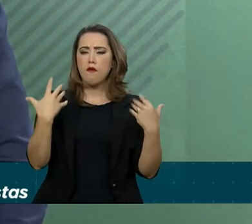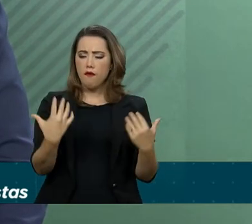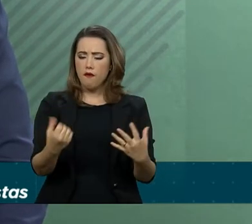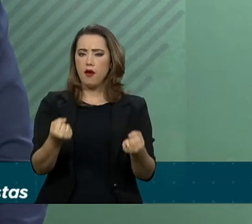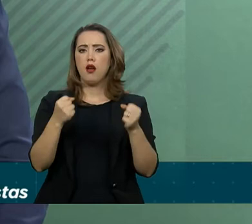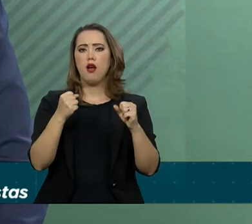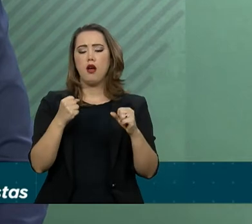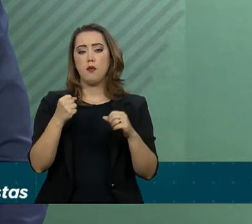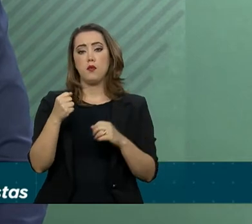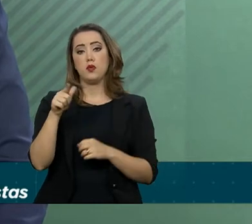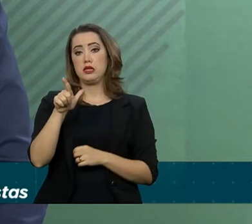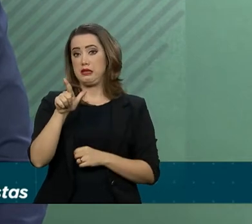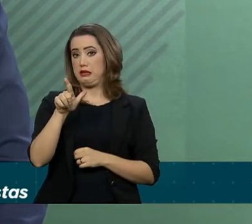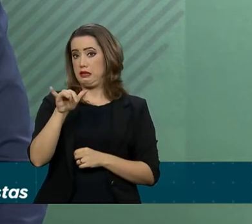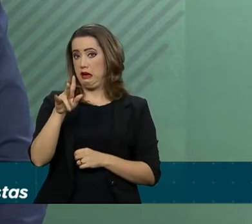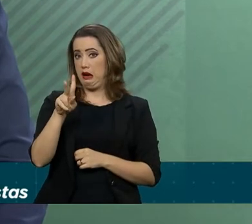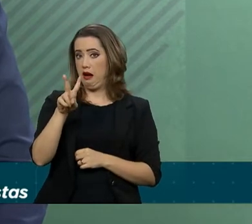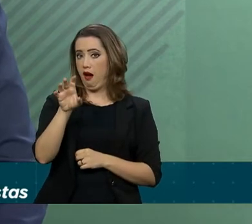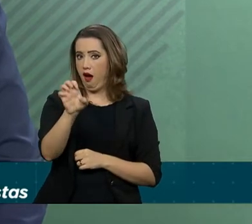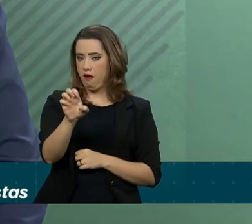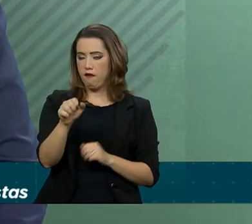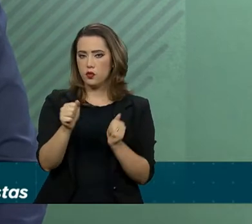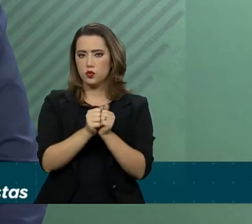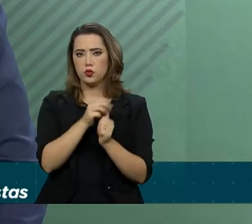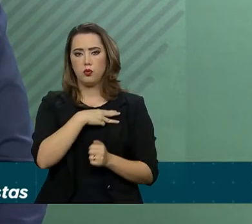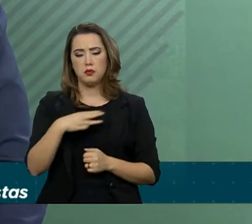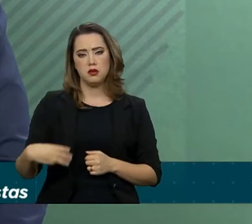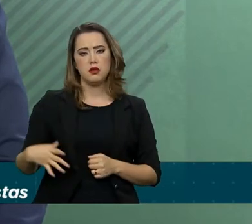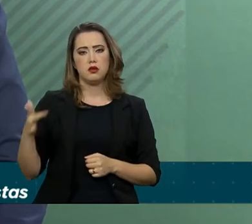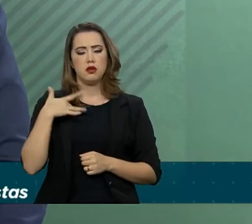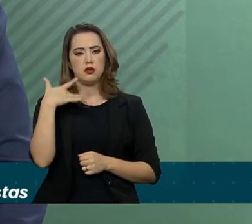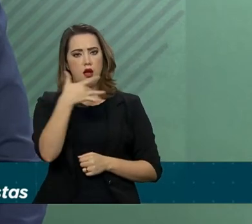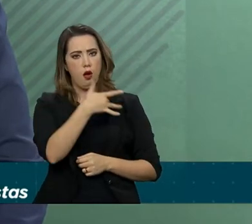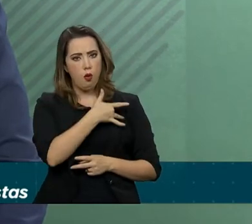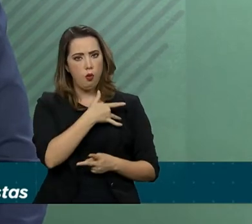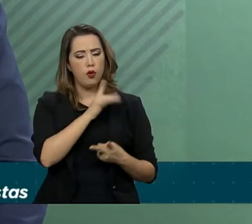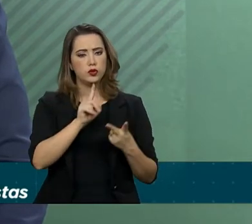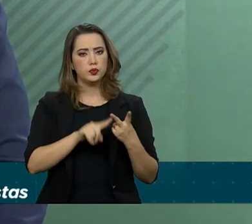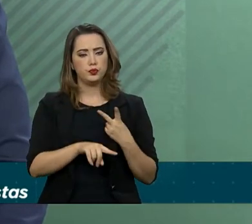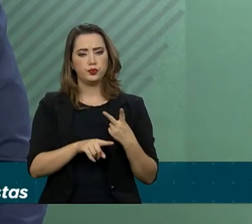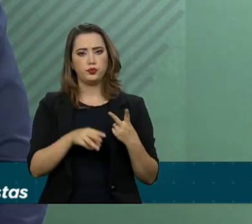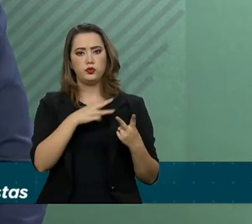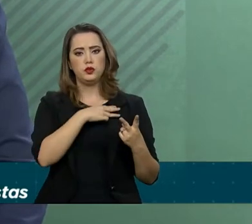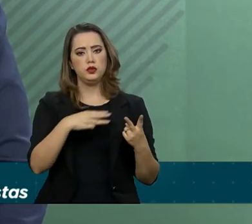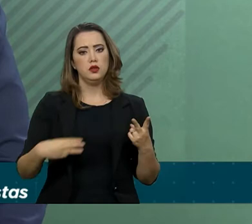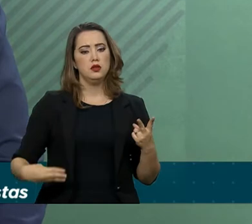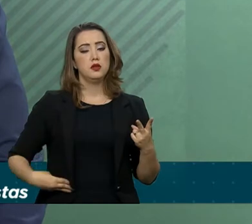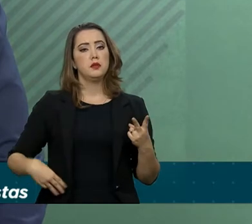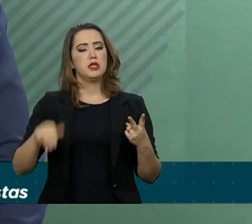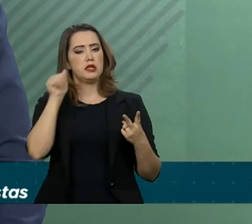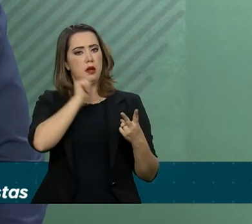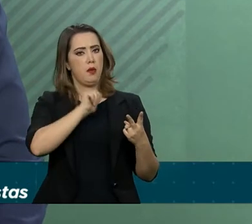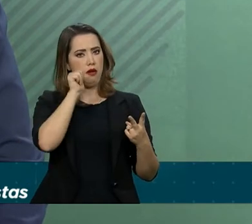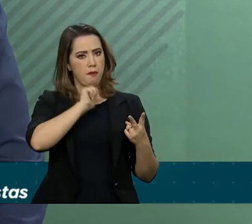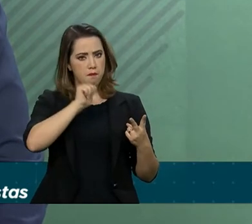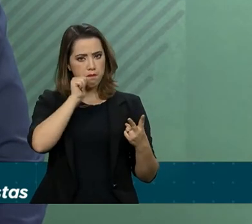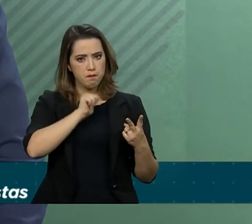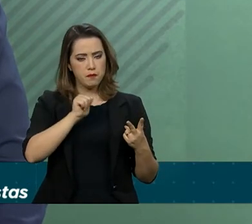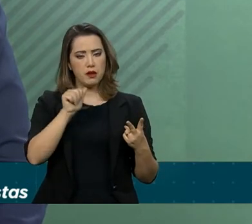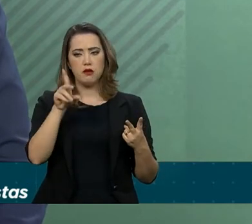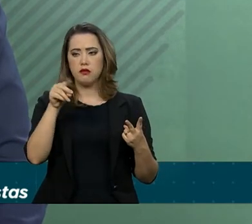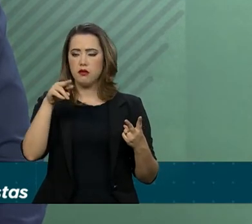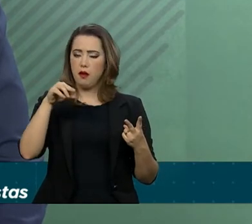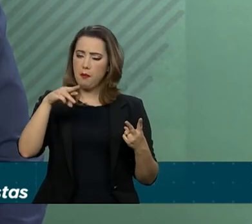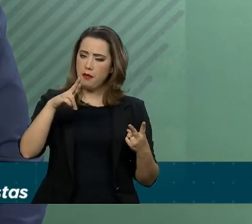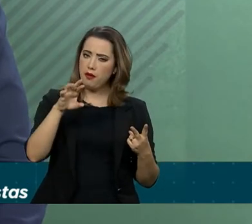da Saúde, com a ministra do Ministério da Mulher, Família e Direitos